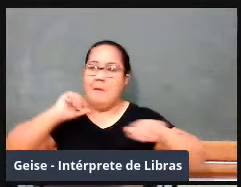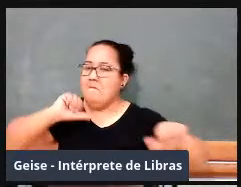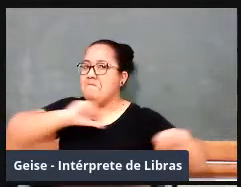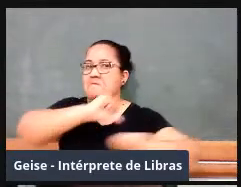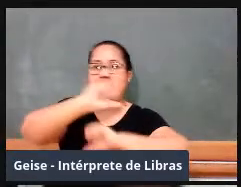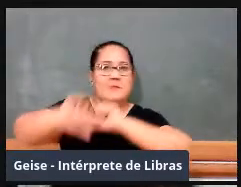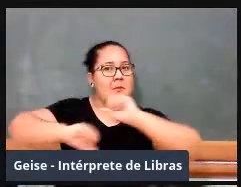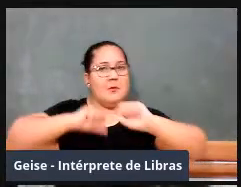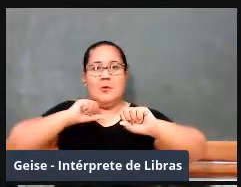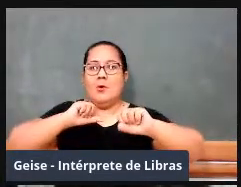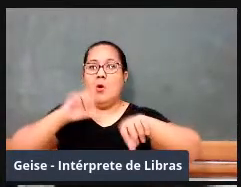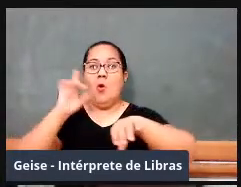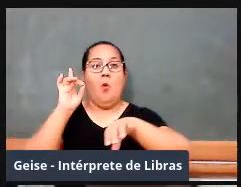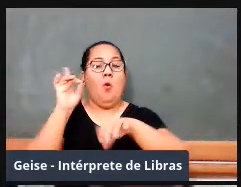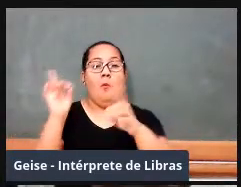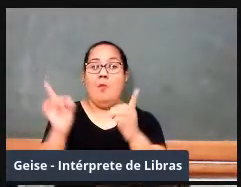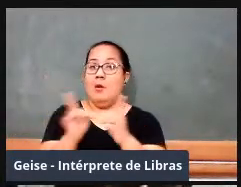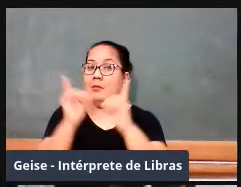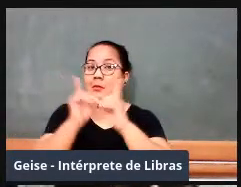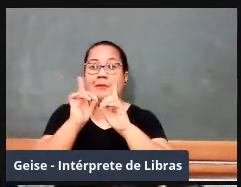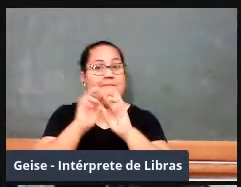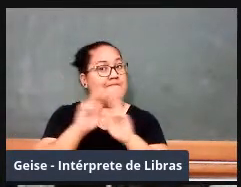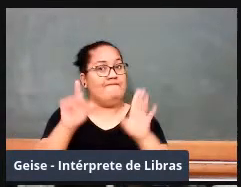matemática, não é? Bom,